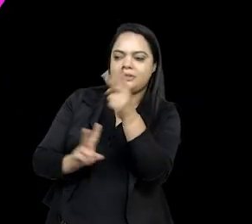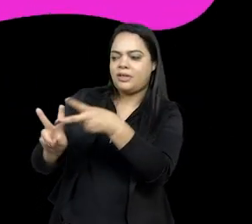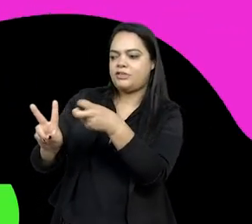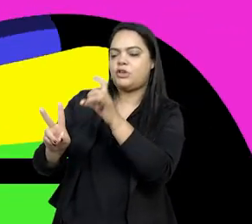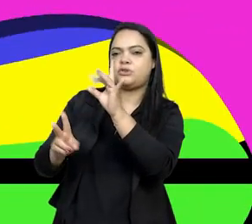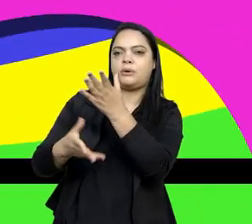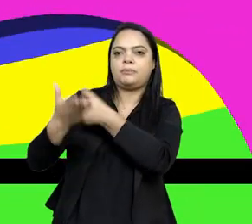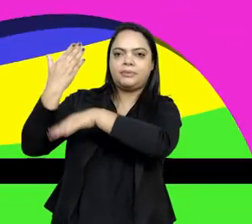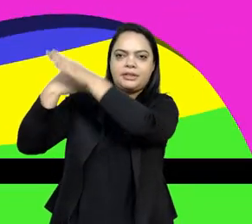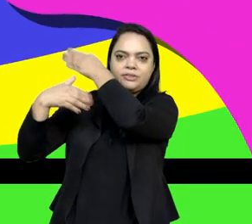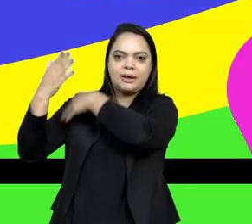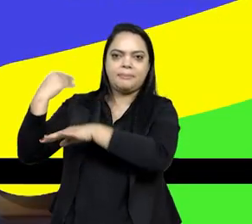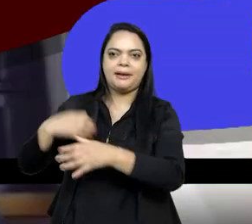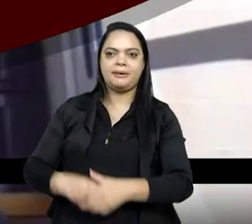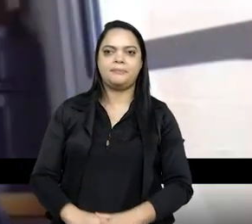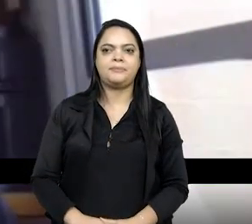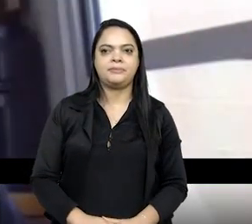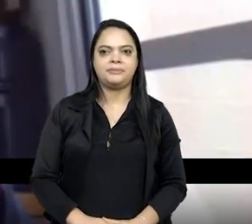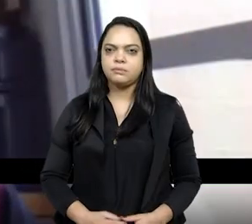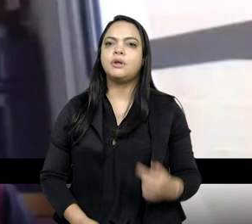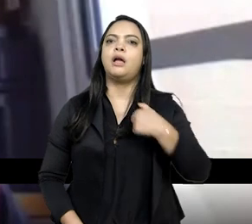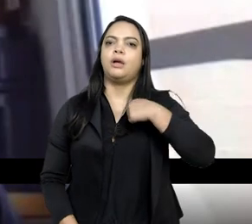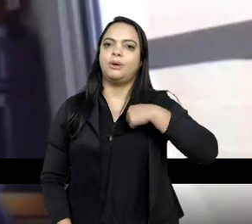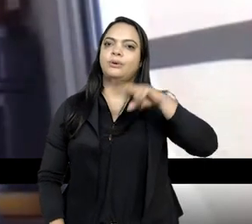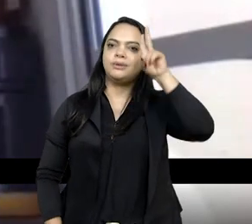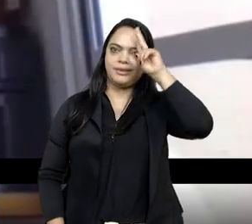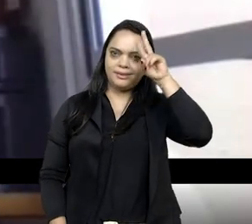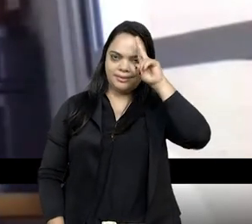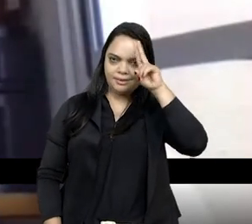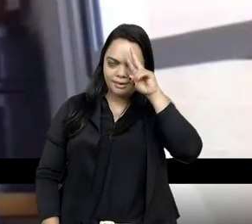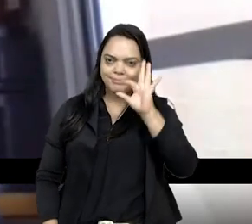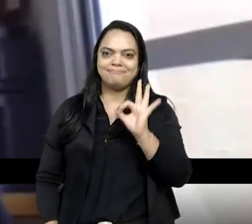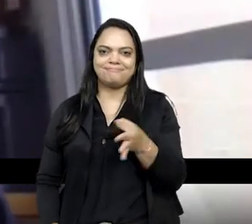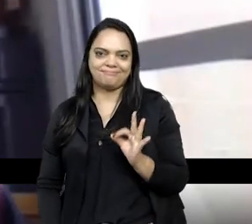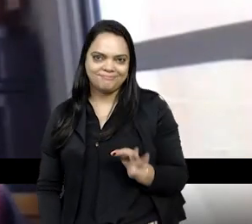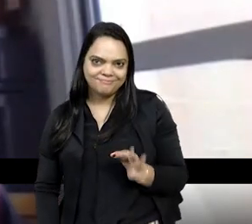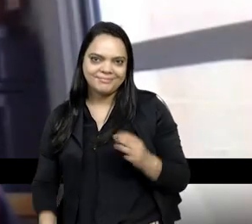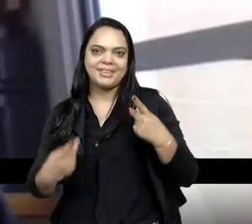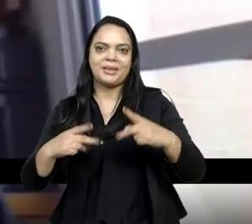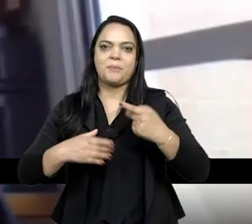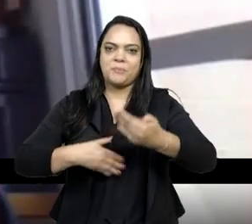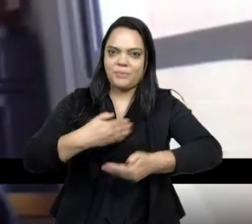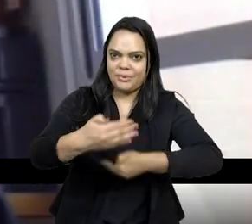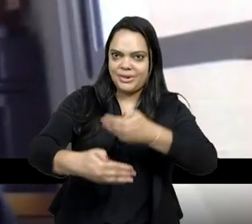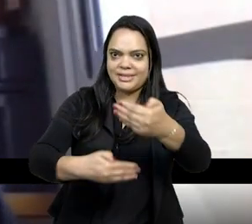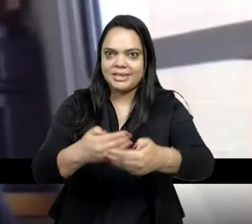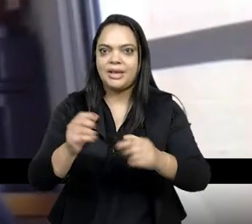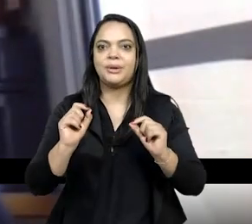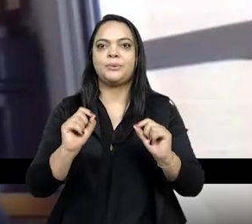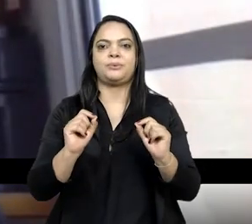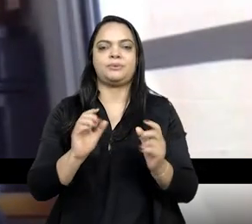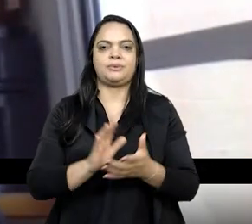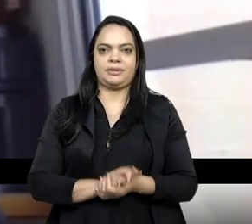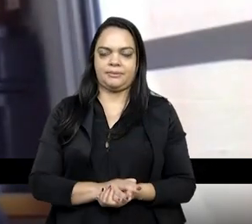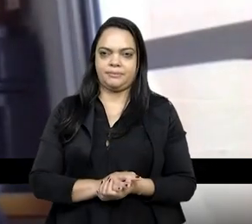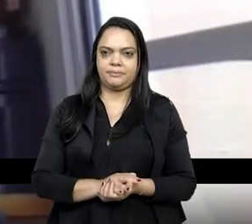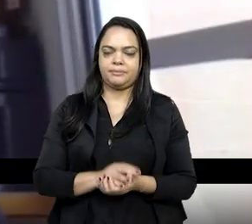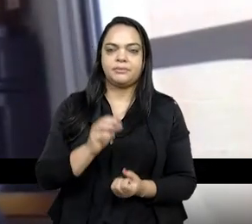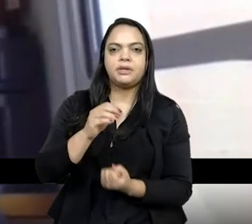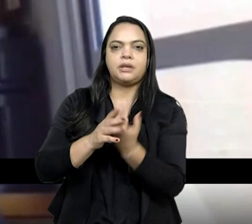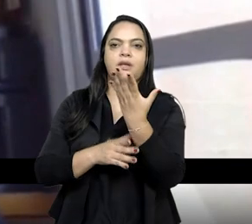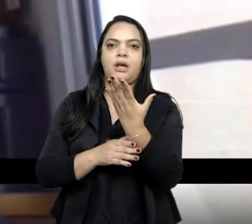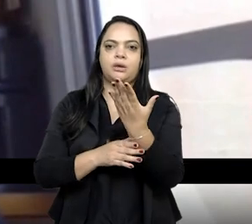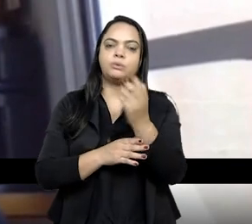passado. eu lembrei justamente desse processo, né, de construção do Estado-nação